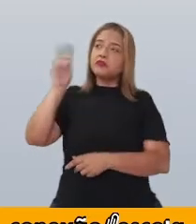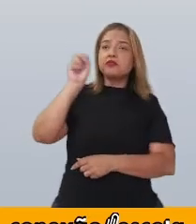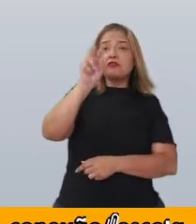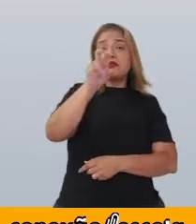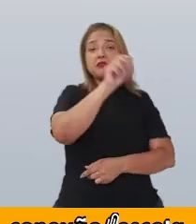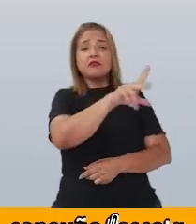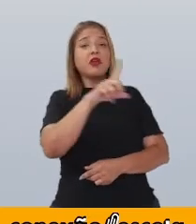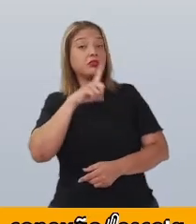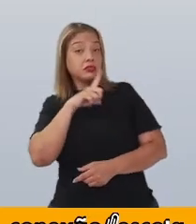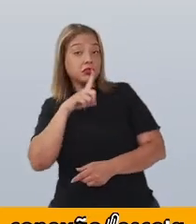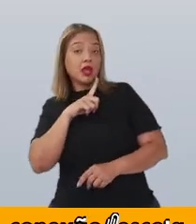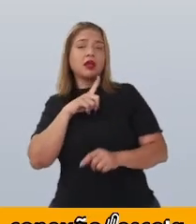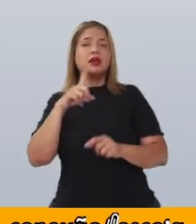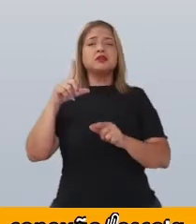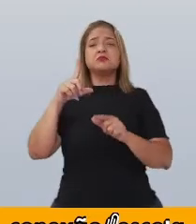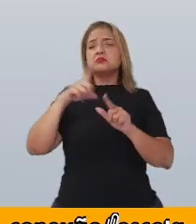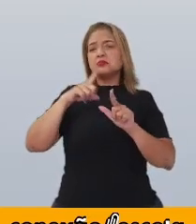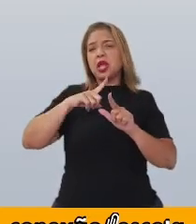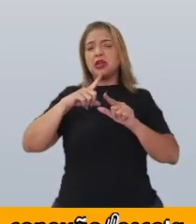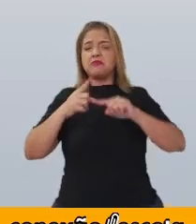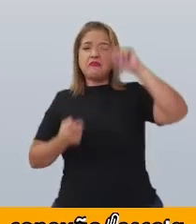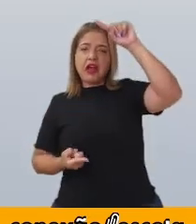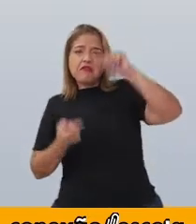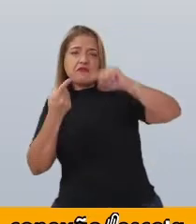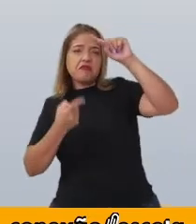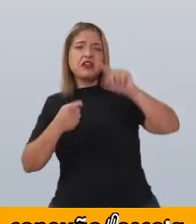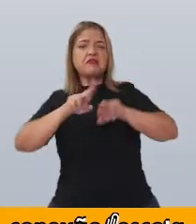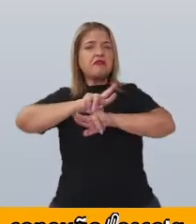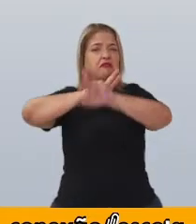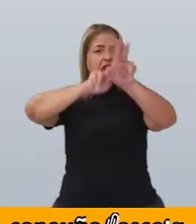tamanhos, dimensões e volume.